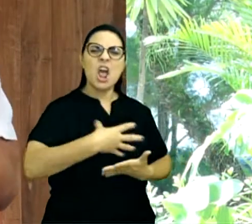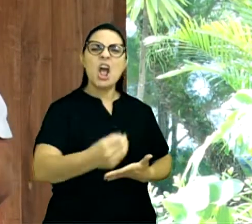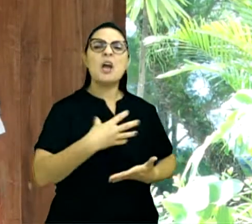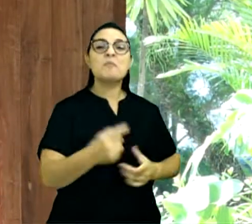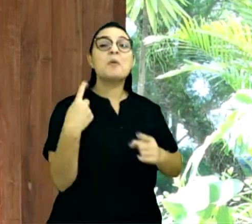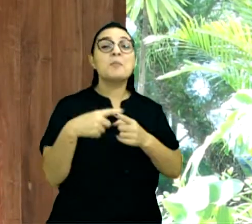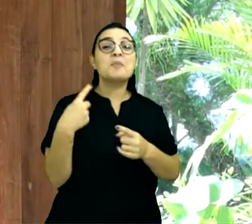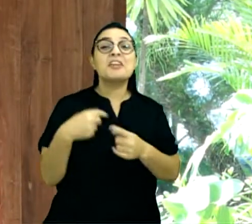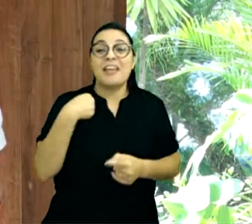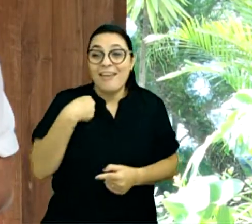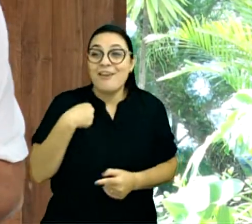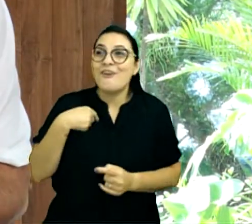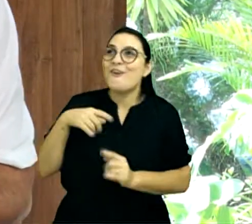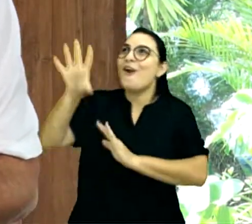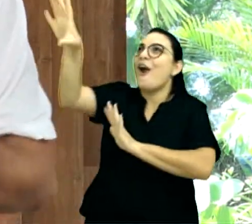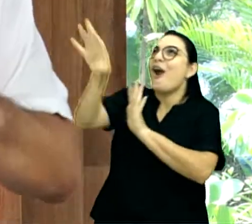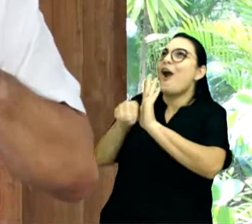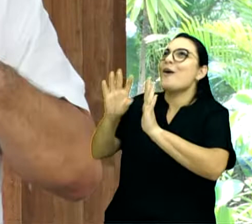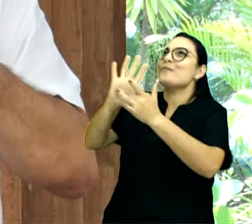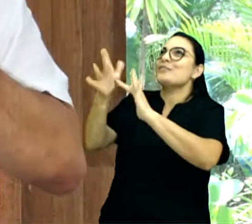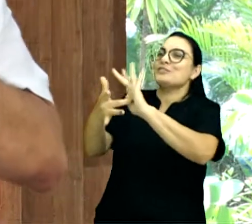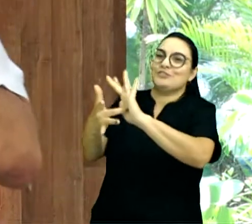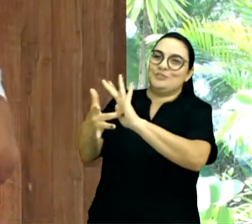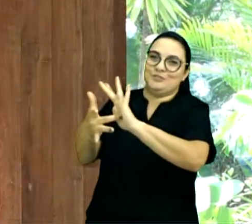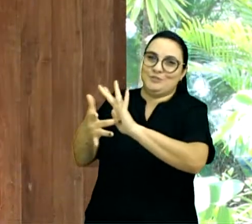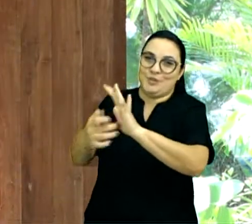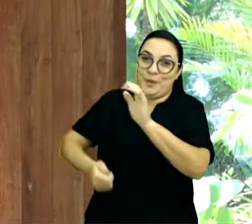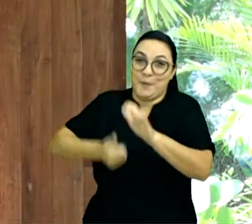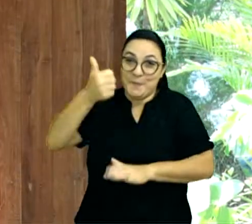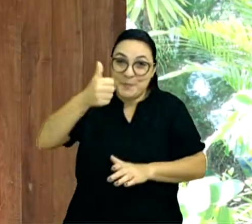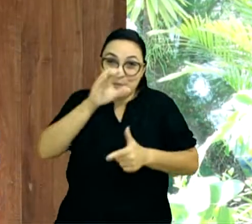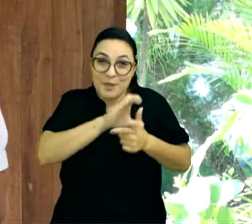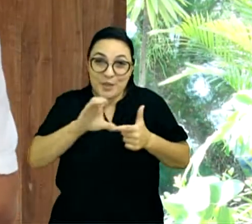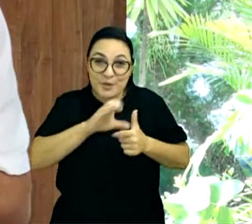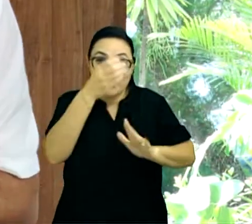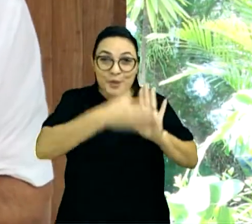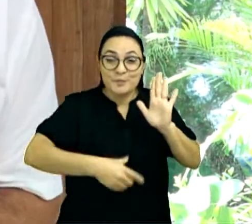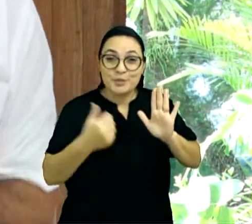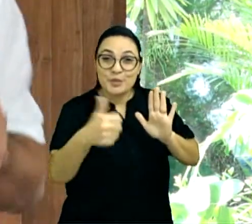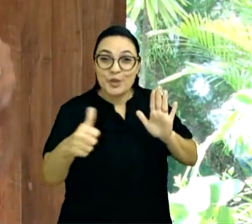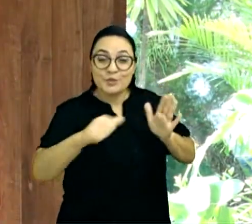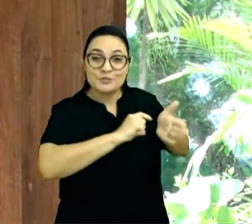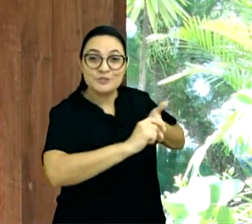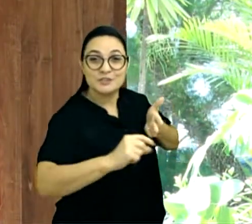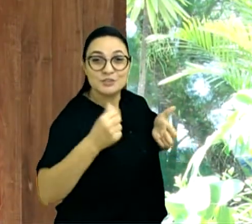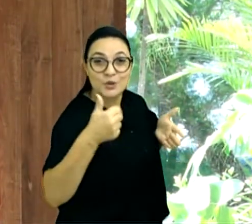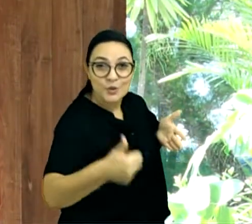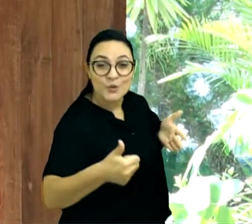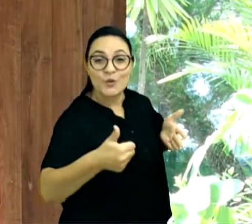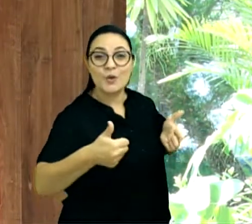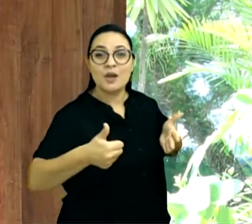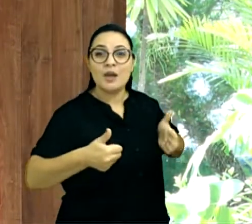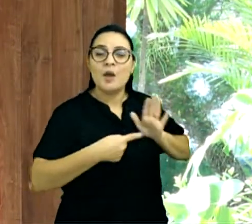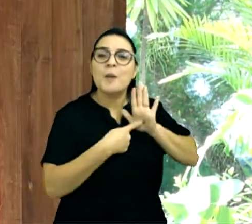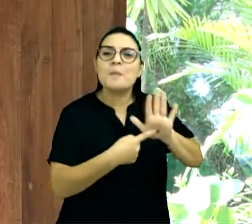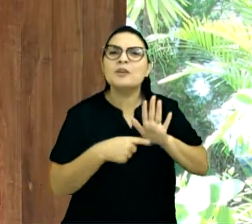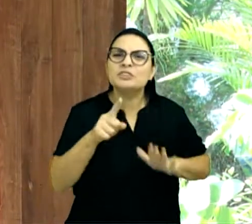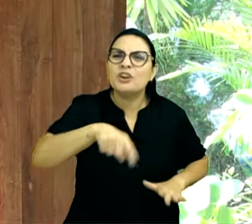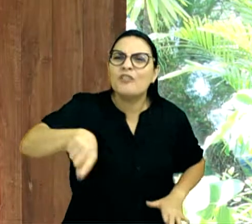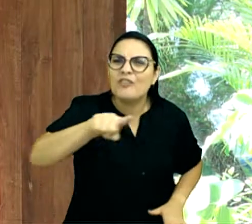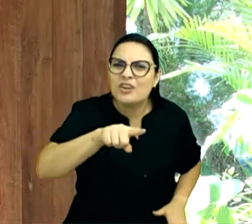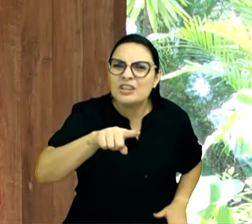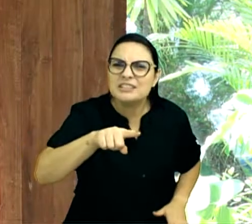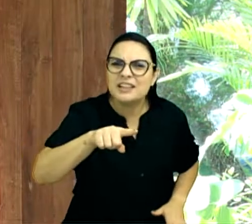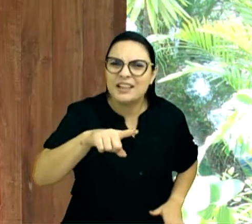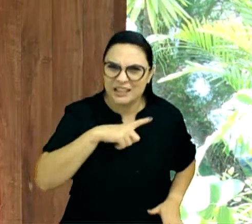como eu sou, de Cristo, lá em 1 Coríntios 11, 1. Você tem imitado a Cristo, e a palavra tem que ter